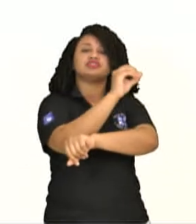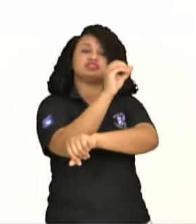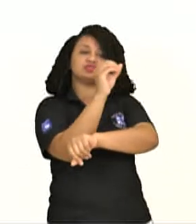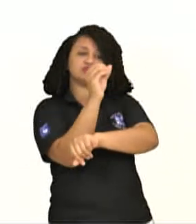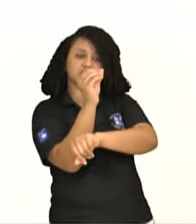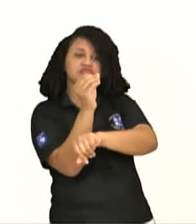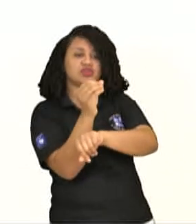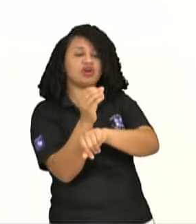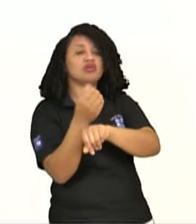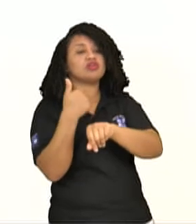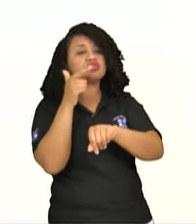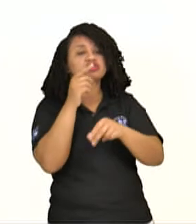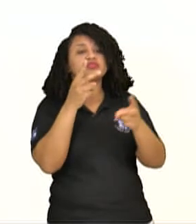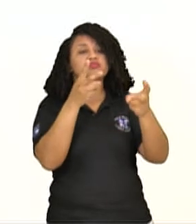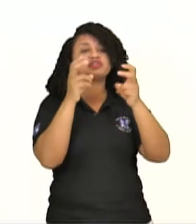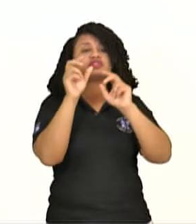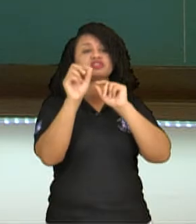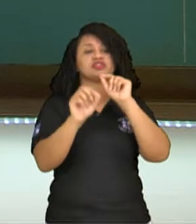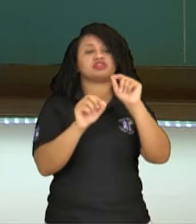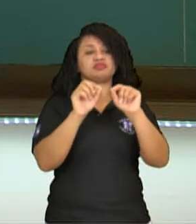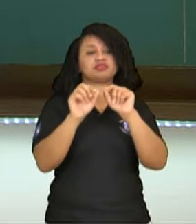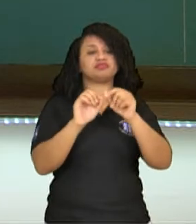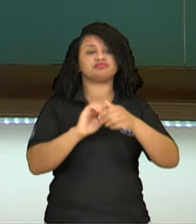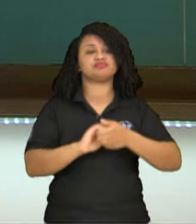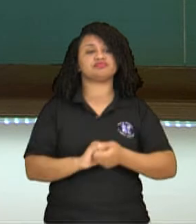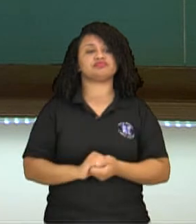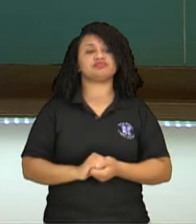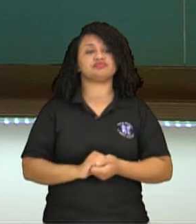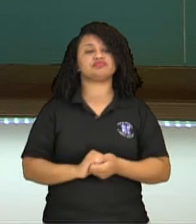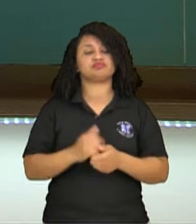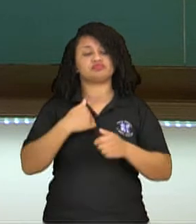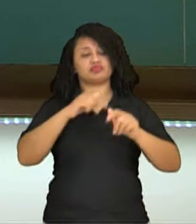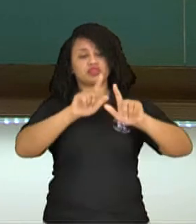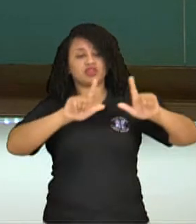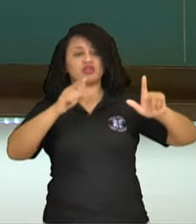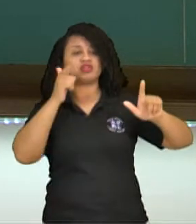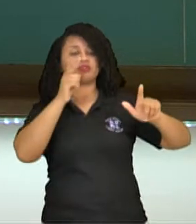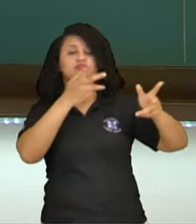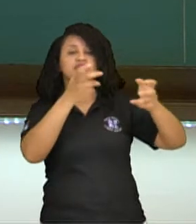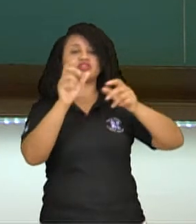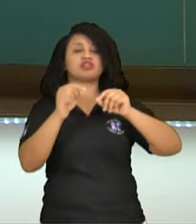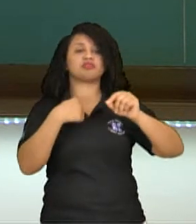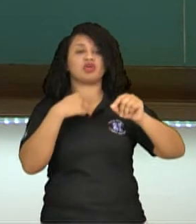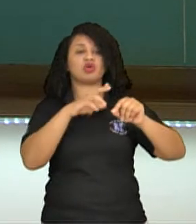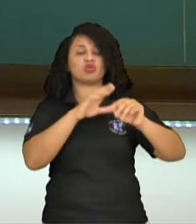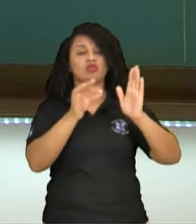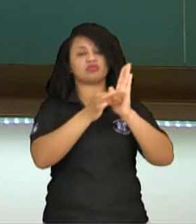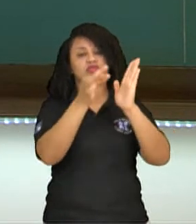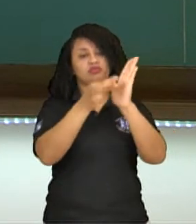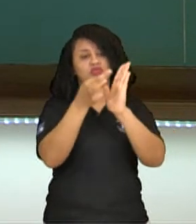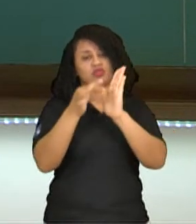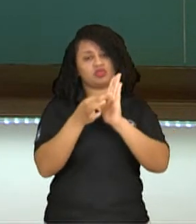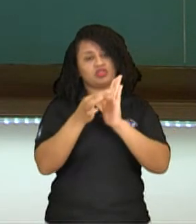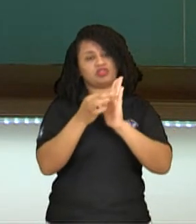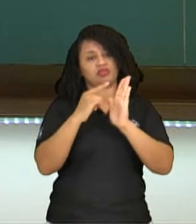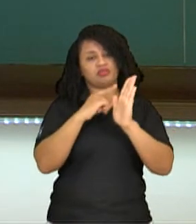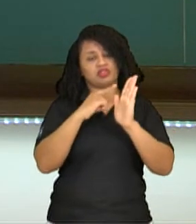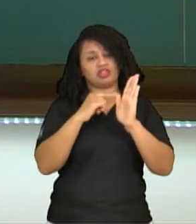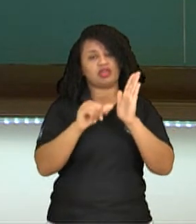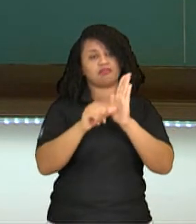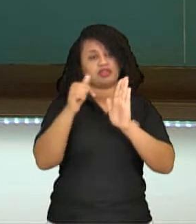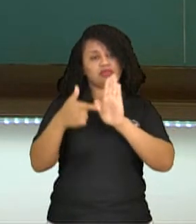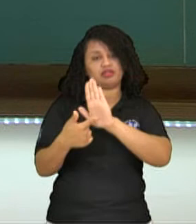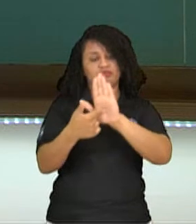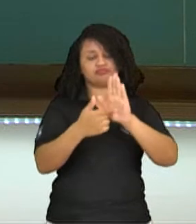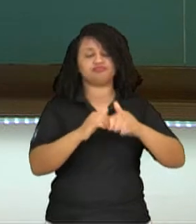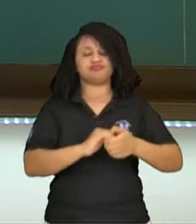observação, e a gente vê aí bem isso, né, da ideia do nome impressionista com essa obra que foi considerada a primeira na